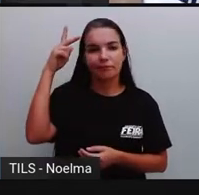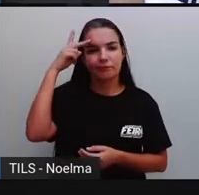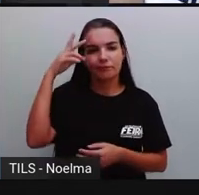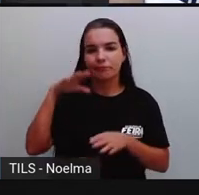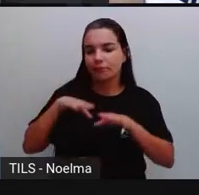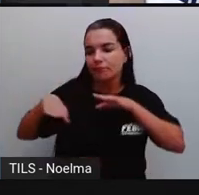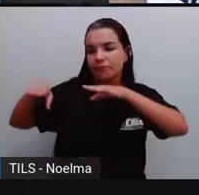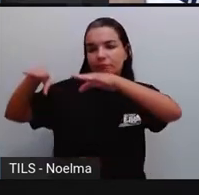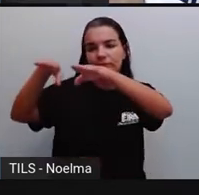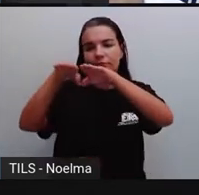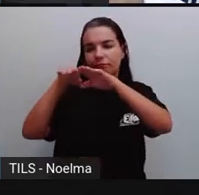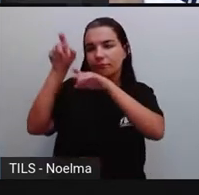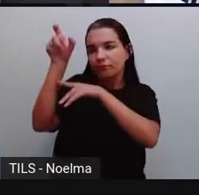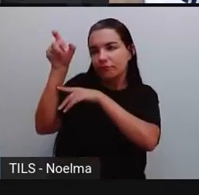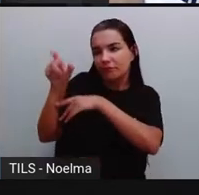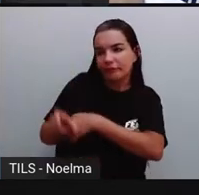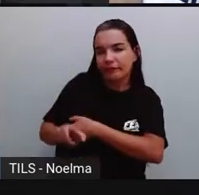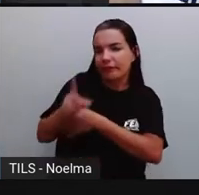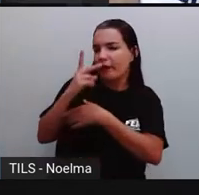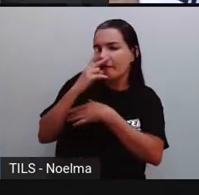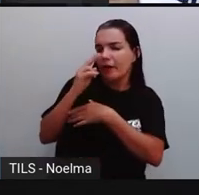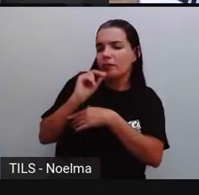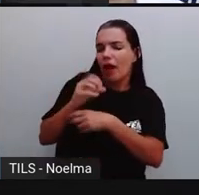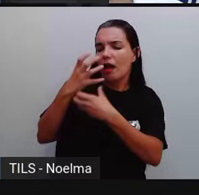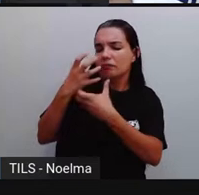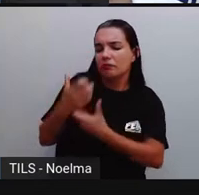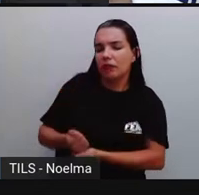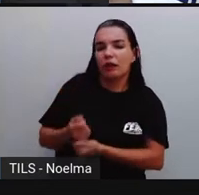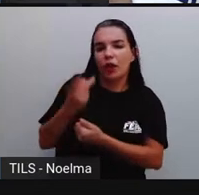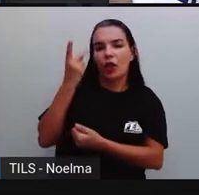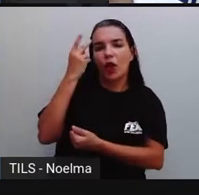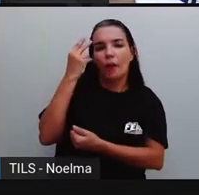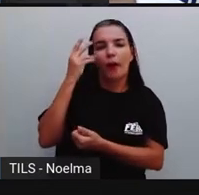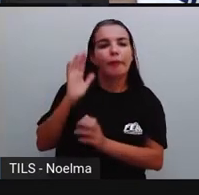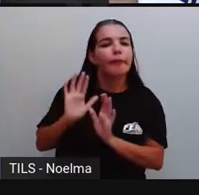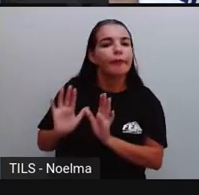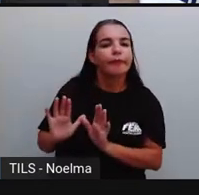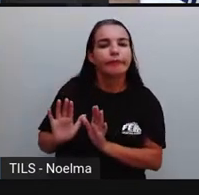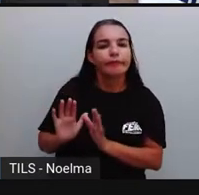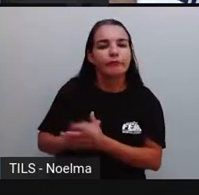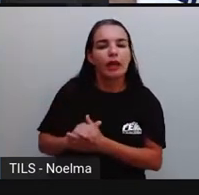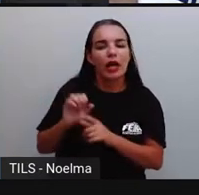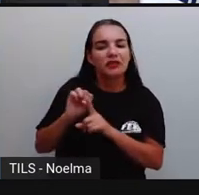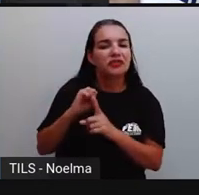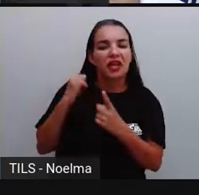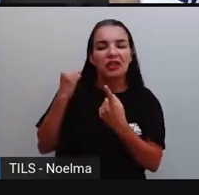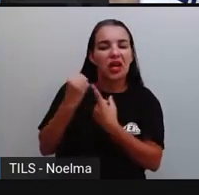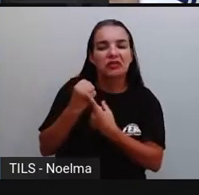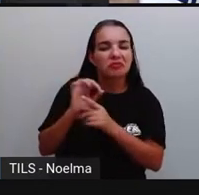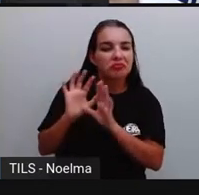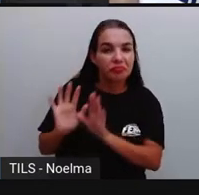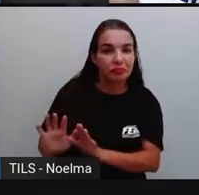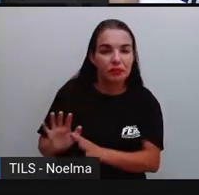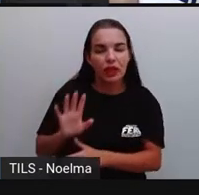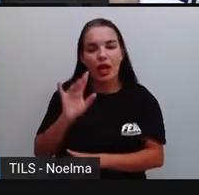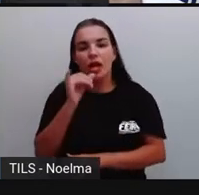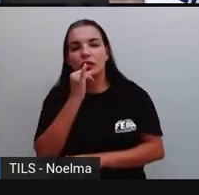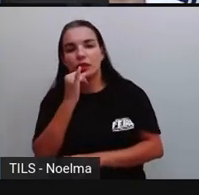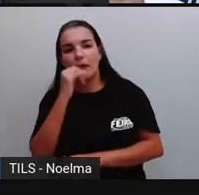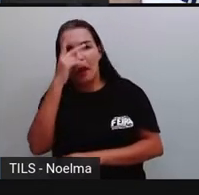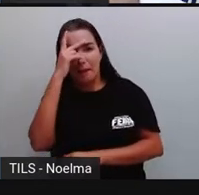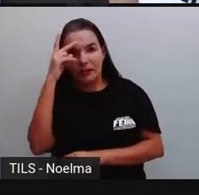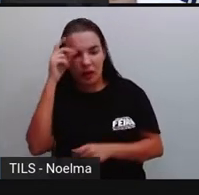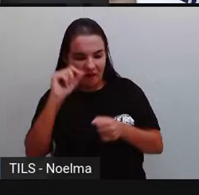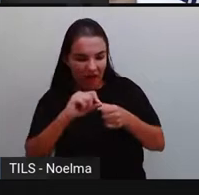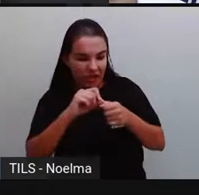aceito como normal para aquela pessoa que está praticando bullying. Então, de repente, né, aquela pessoa que está praticando